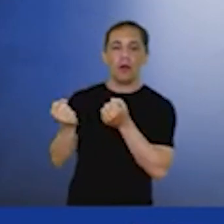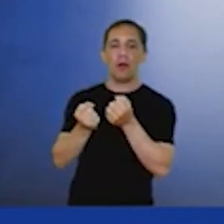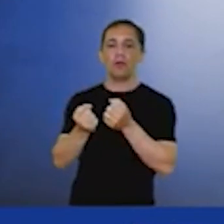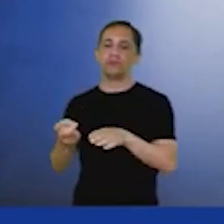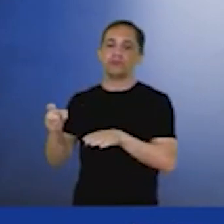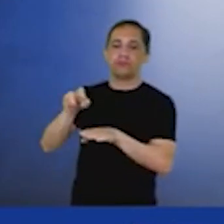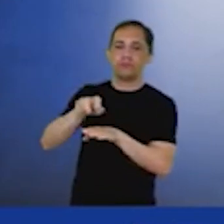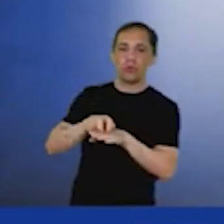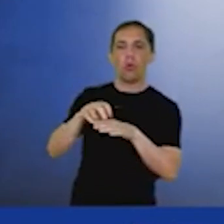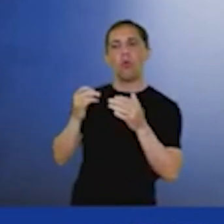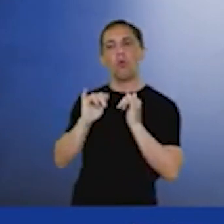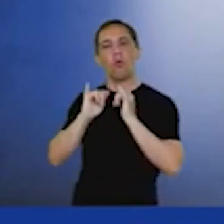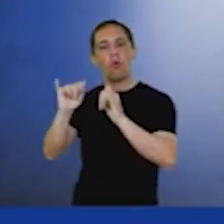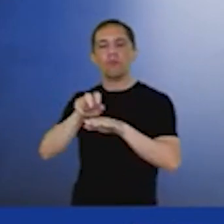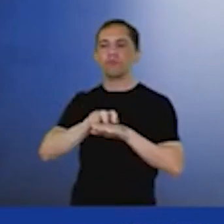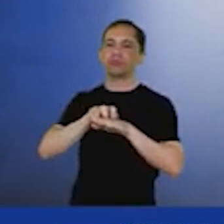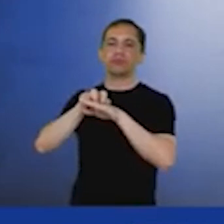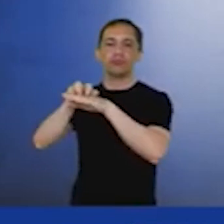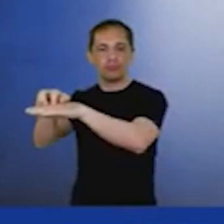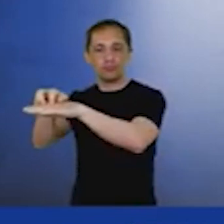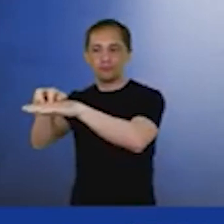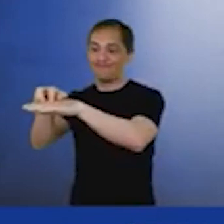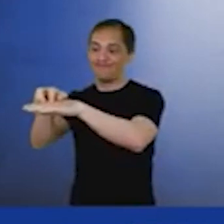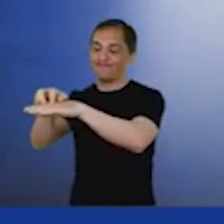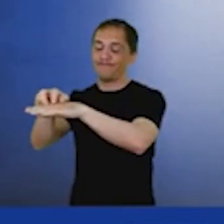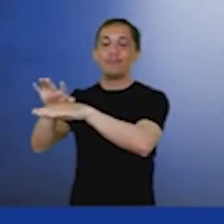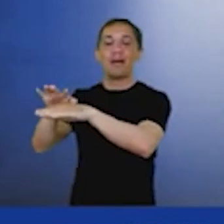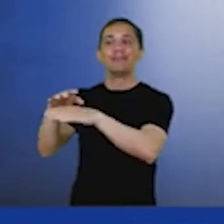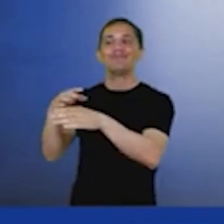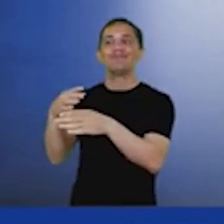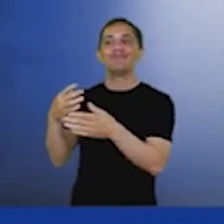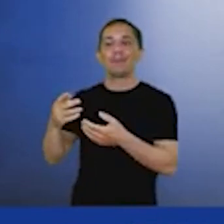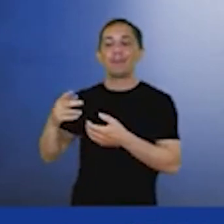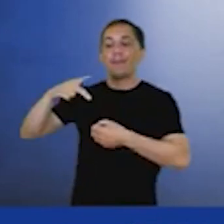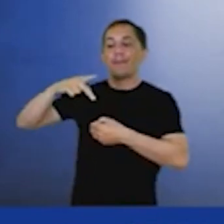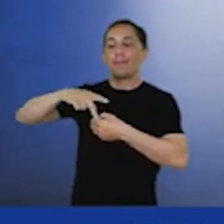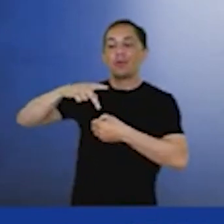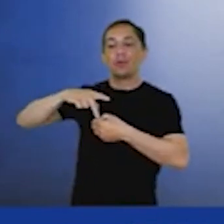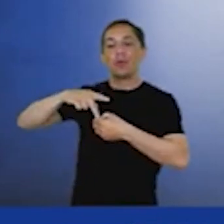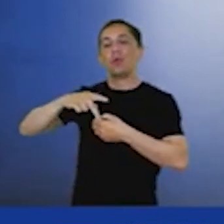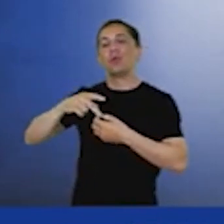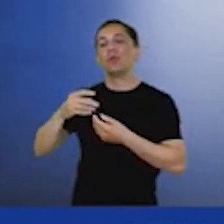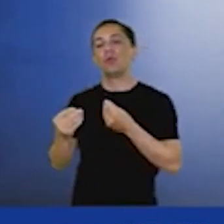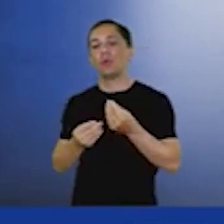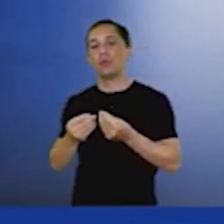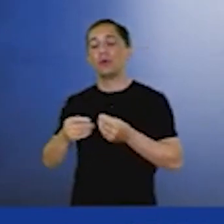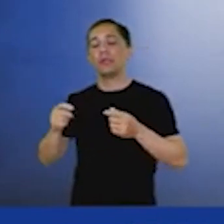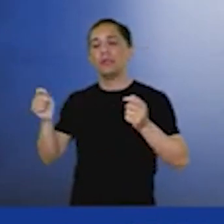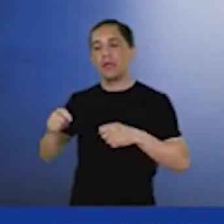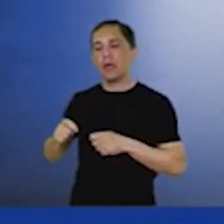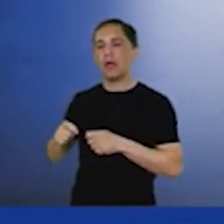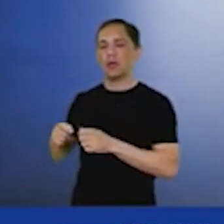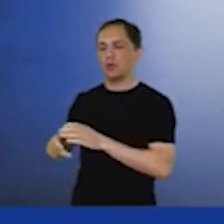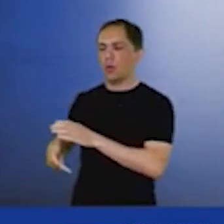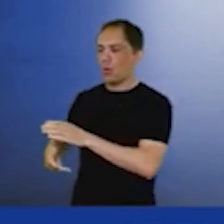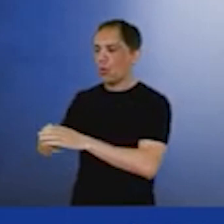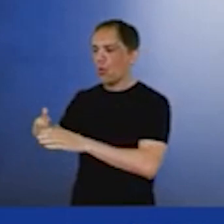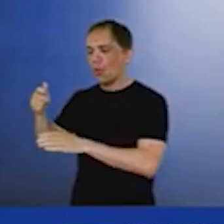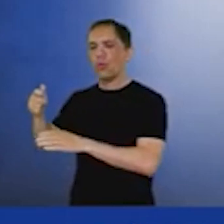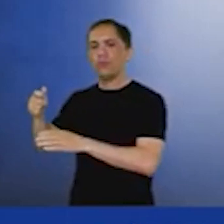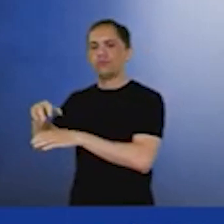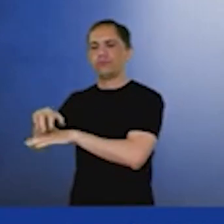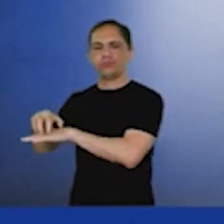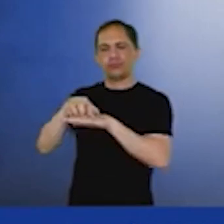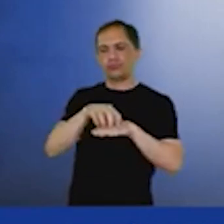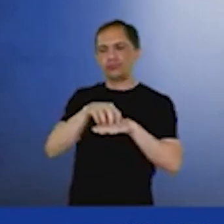escolar. E a gente sabe que o petróleo é uma energia portátil, a gente consegue produzir num lugar, levar para outro. Então, de